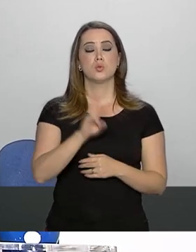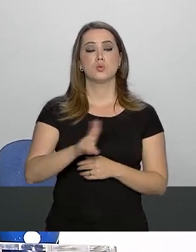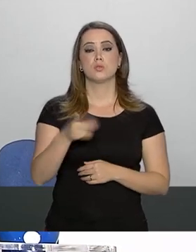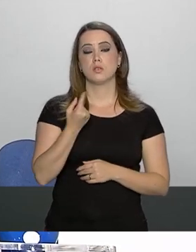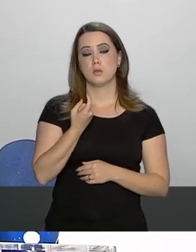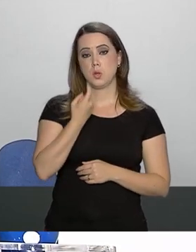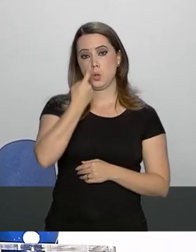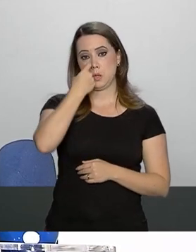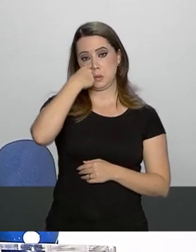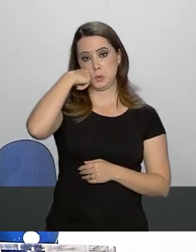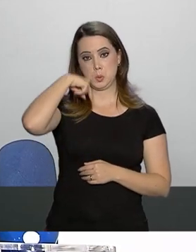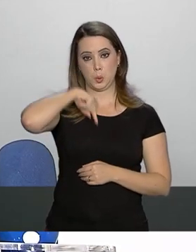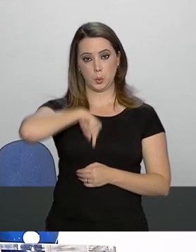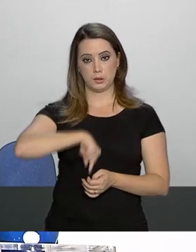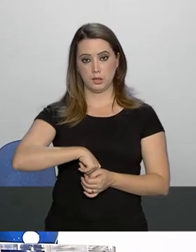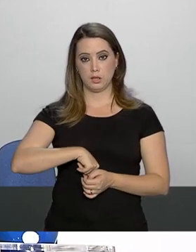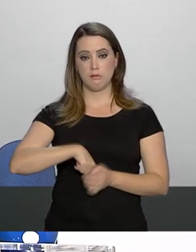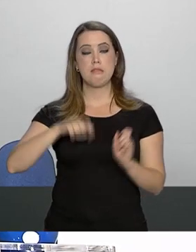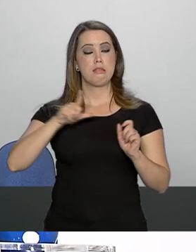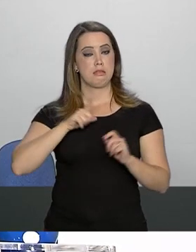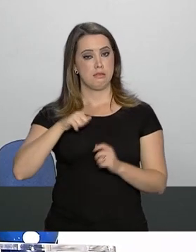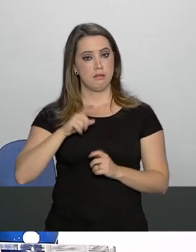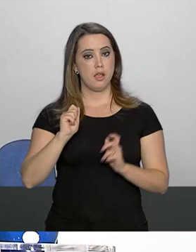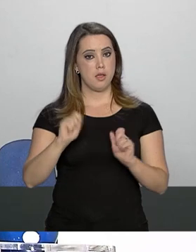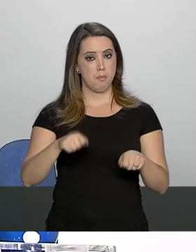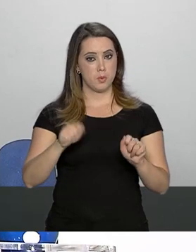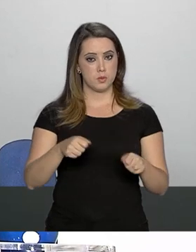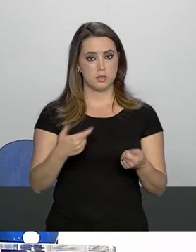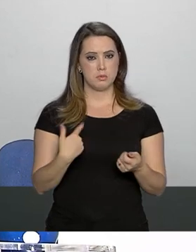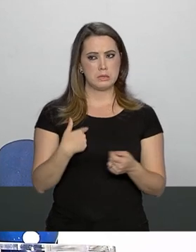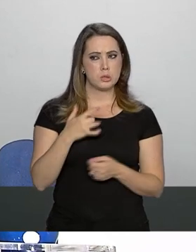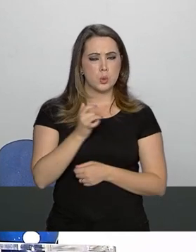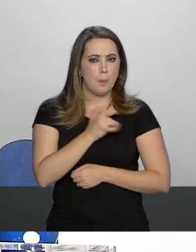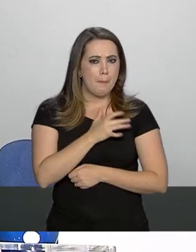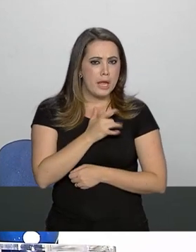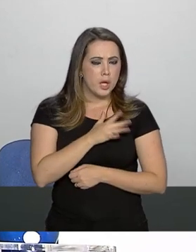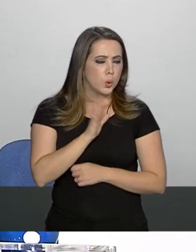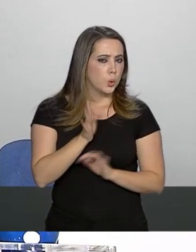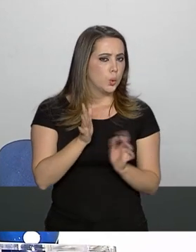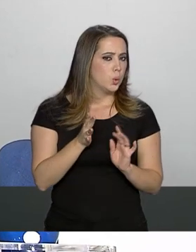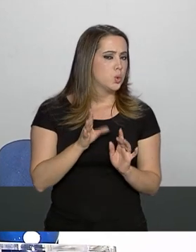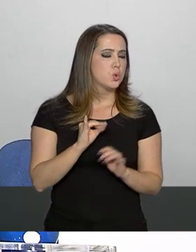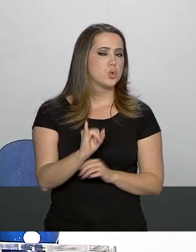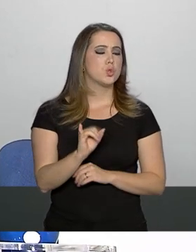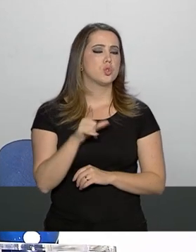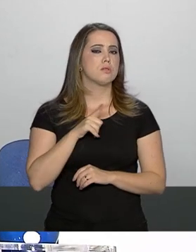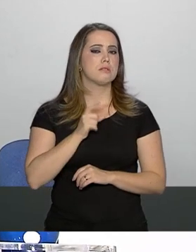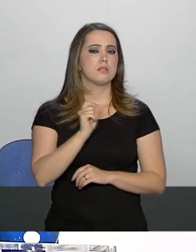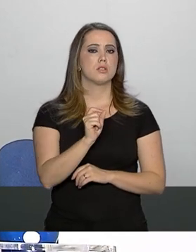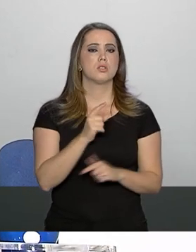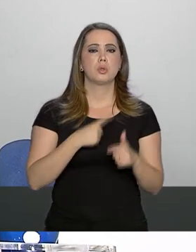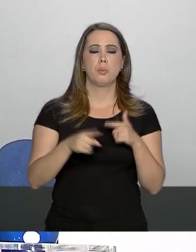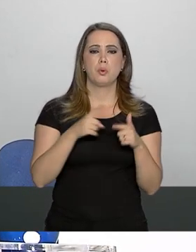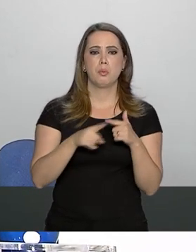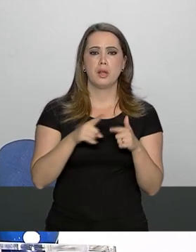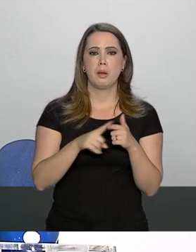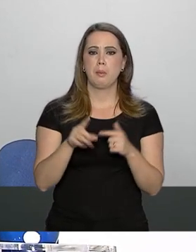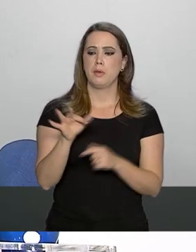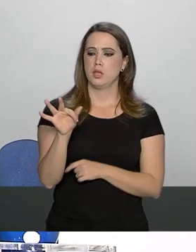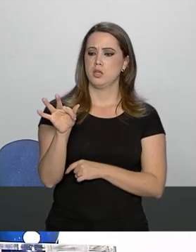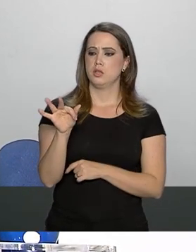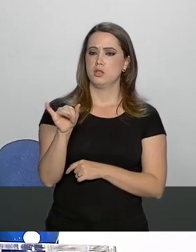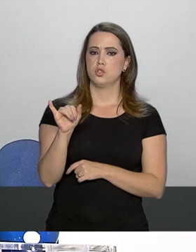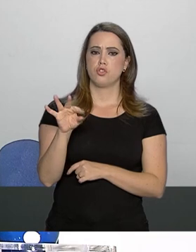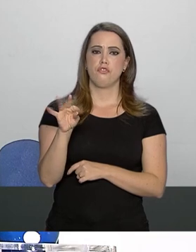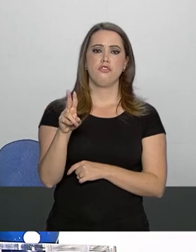nasogástrica. Existe ainda um temor, uma possibilidade de que haja alguma fístula na